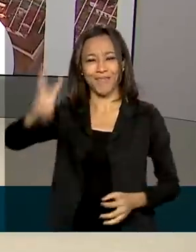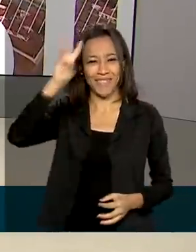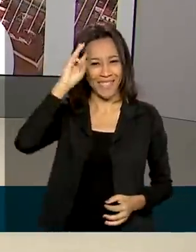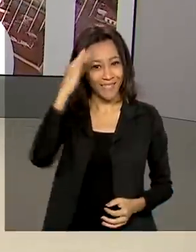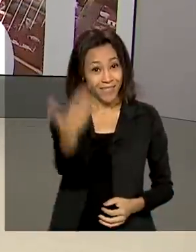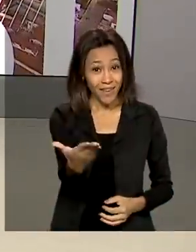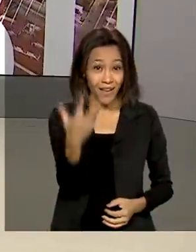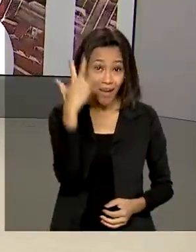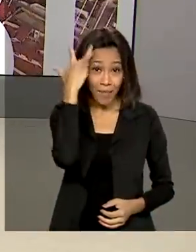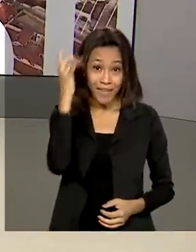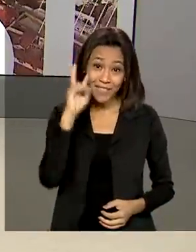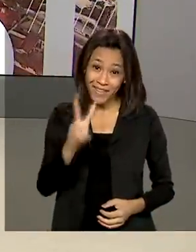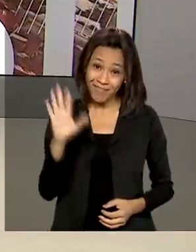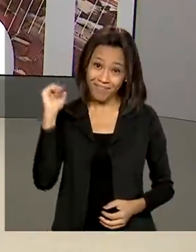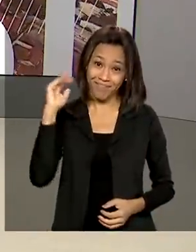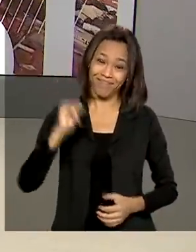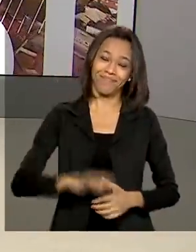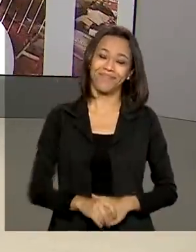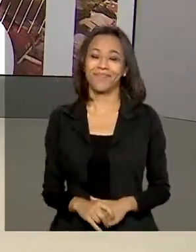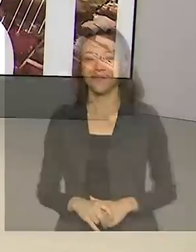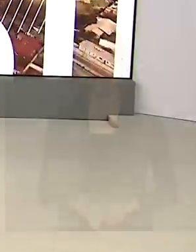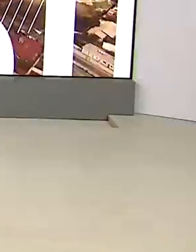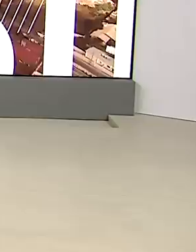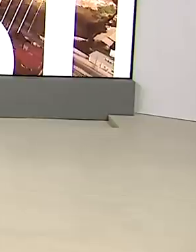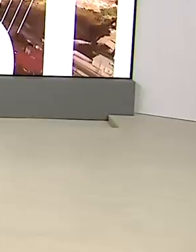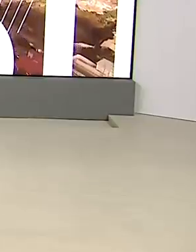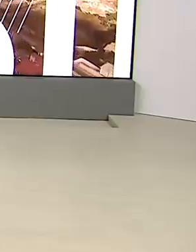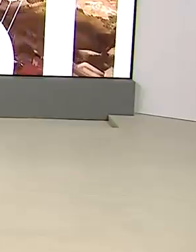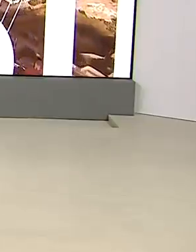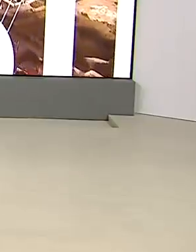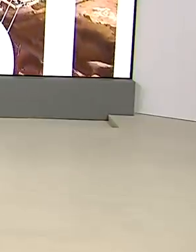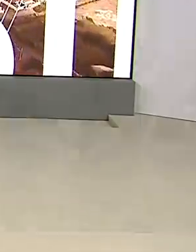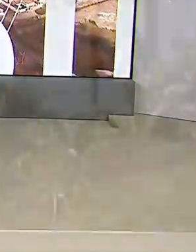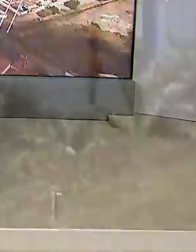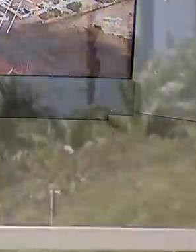você. Nos vemos amanhã. Até lá. Até lá.